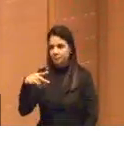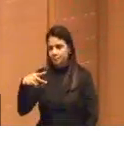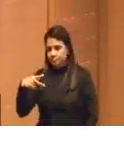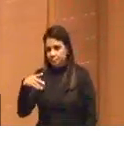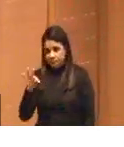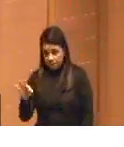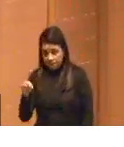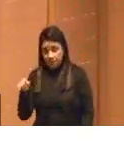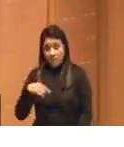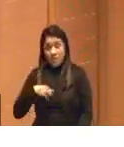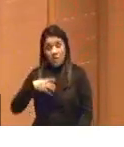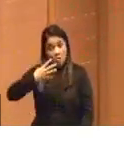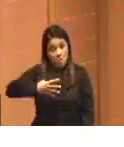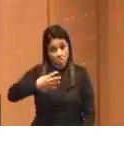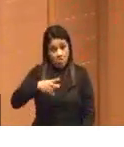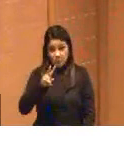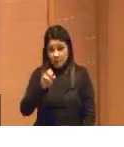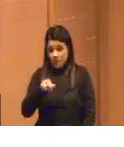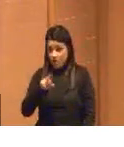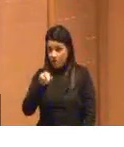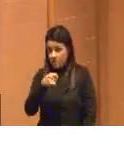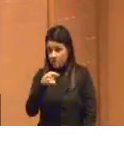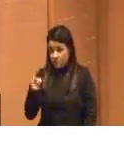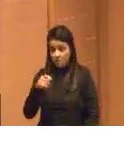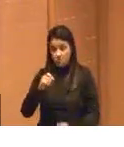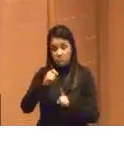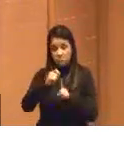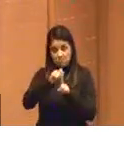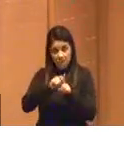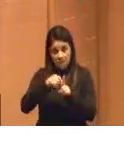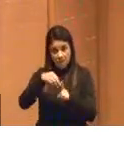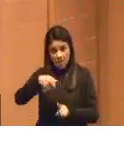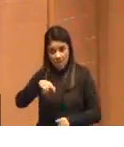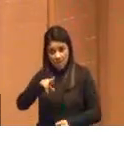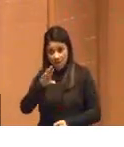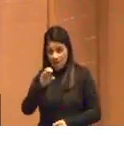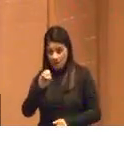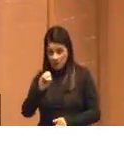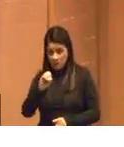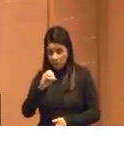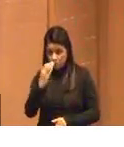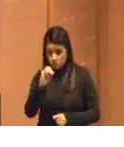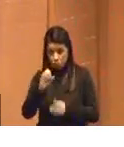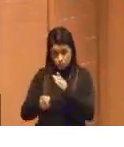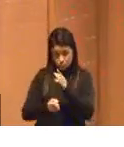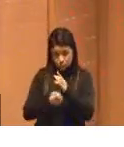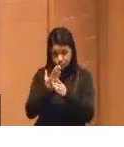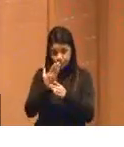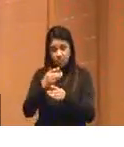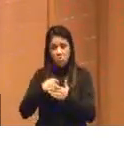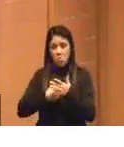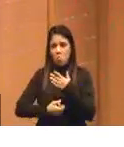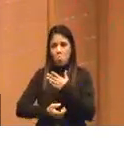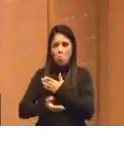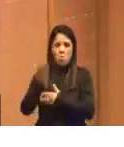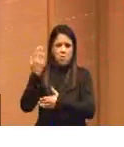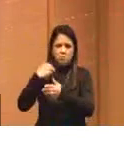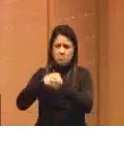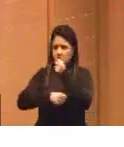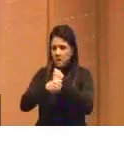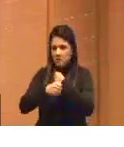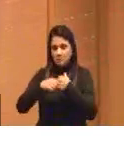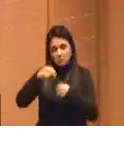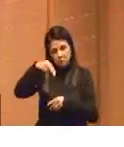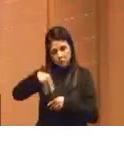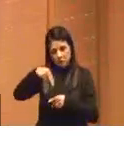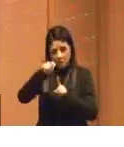Repara que a versão 4 foi lançada em março, mas ele não vem do nada, ele não foi criado no ano passado, em novembro, como muitos